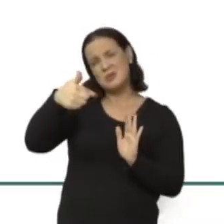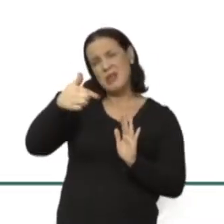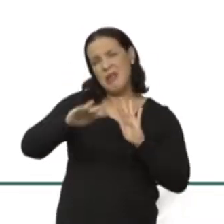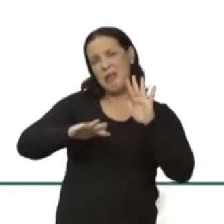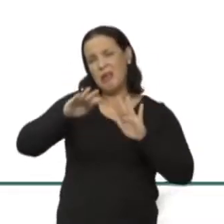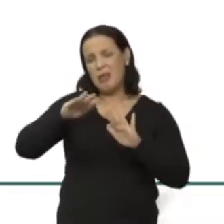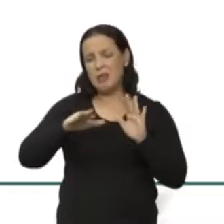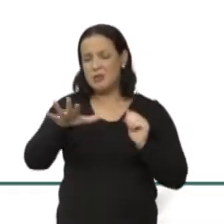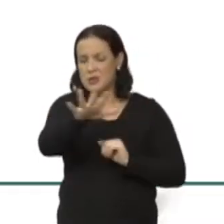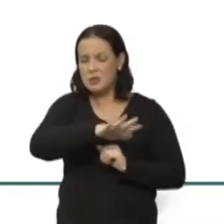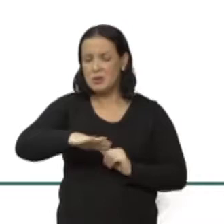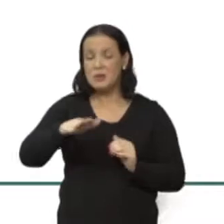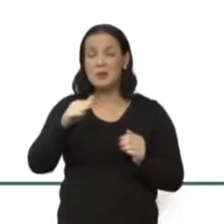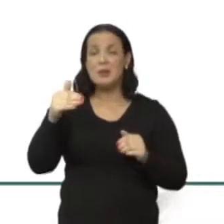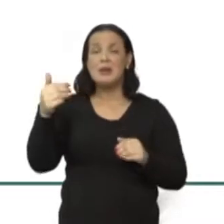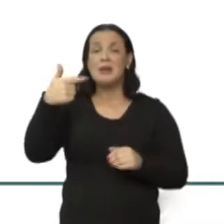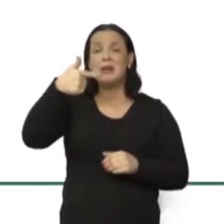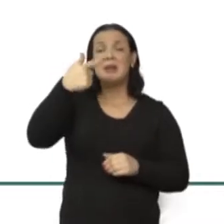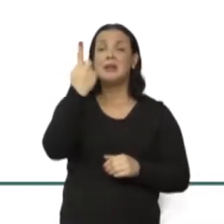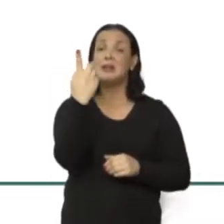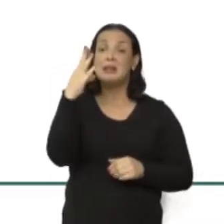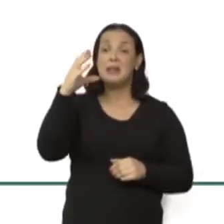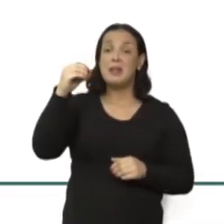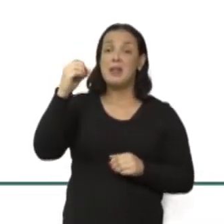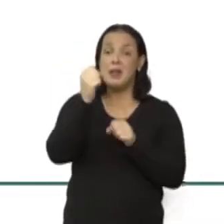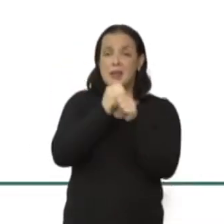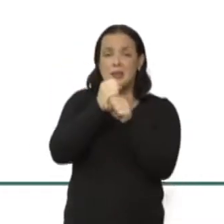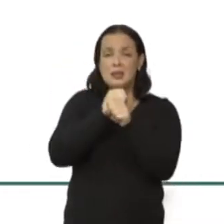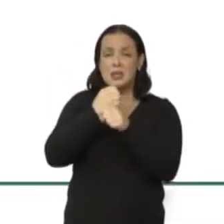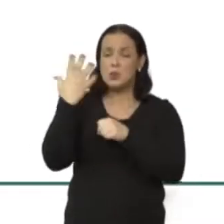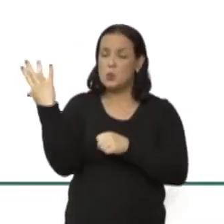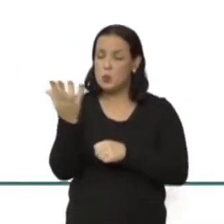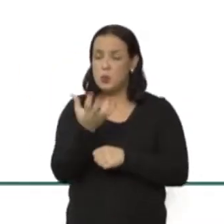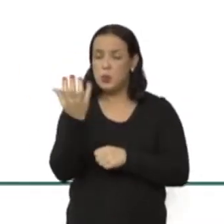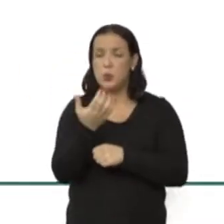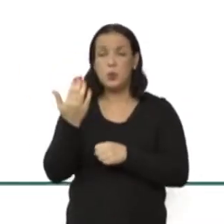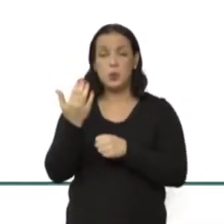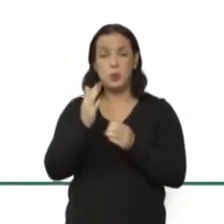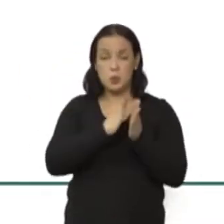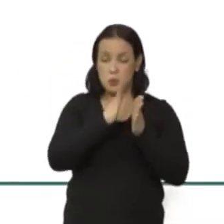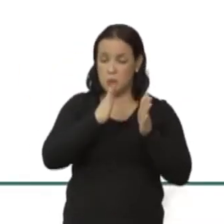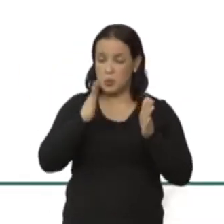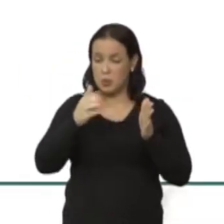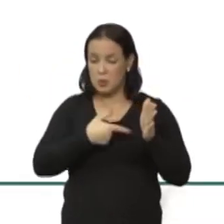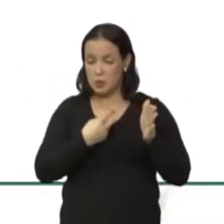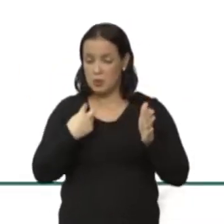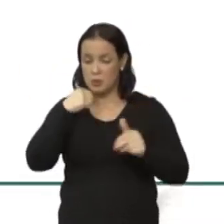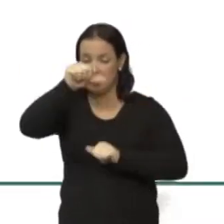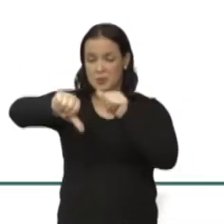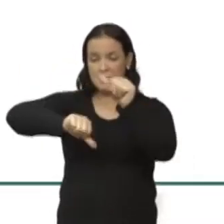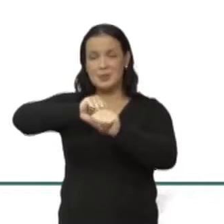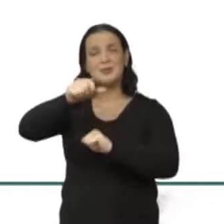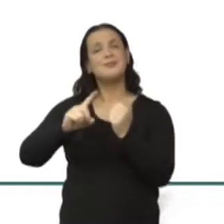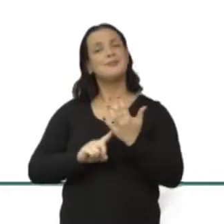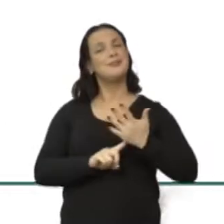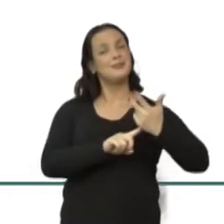setores, até 10 anos de aceleração desse processo que a gente chama, muitas vezes, de transformação digital.